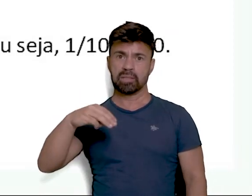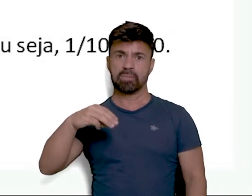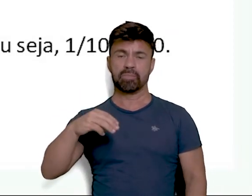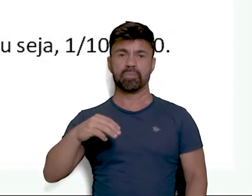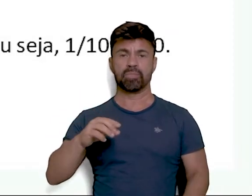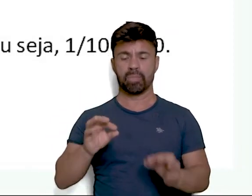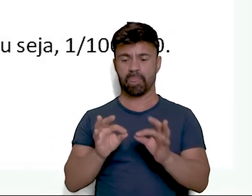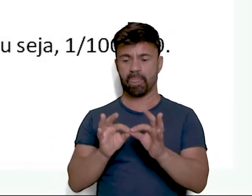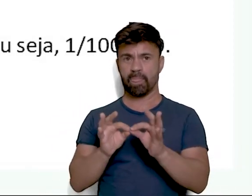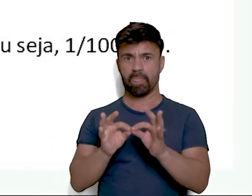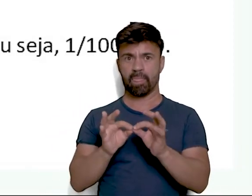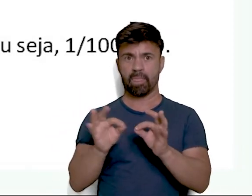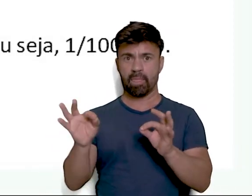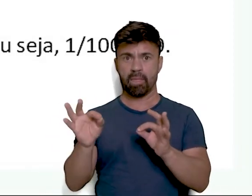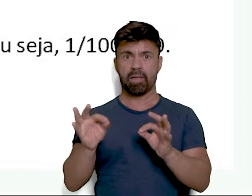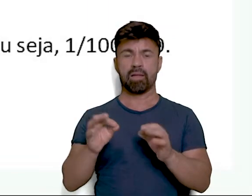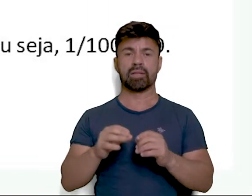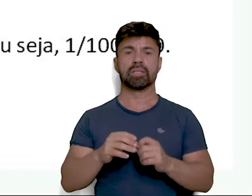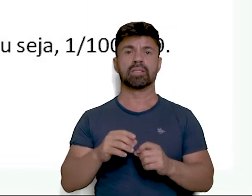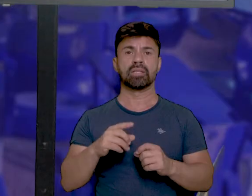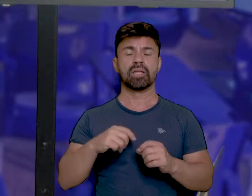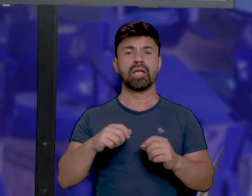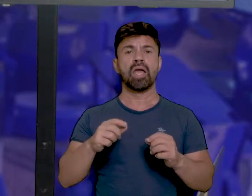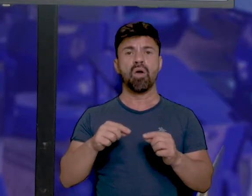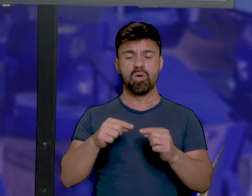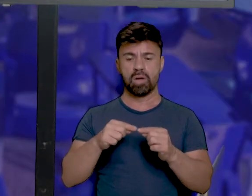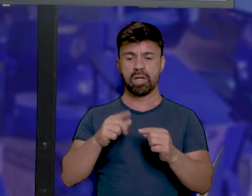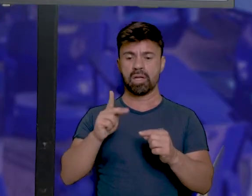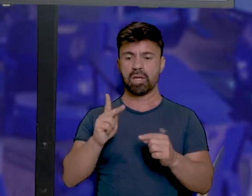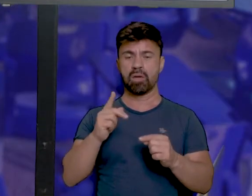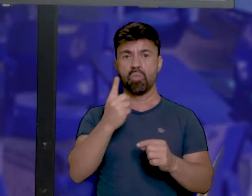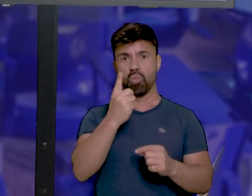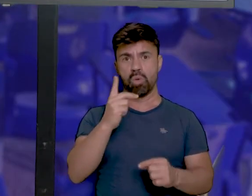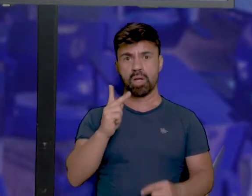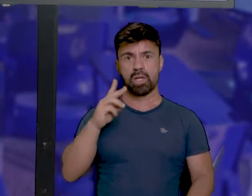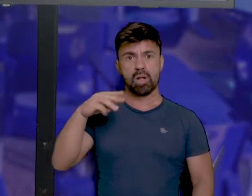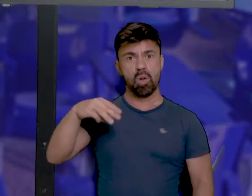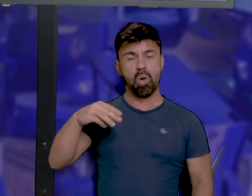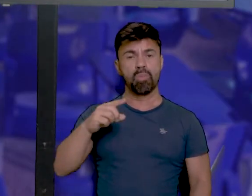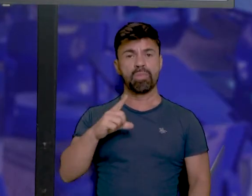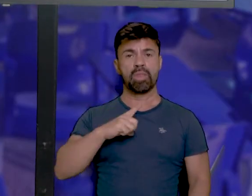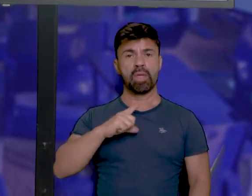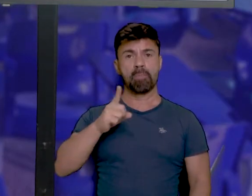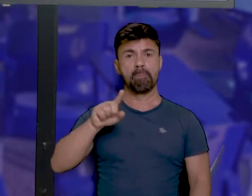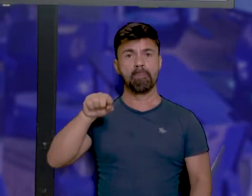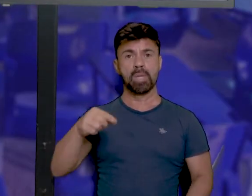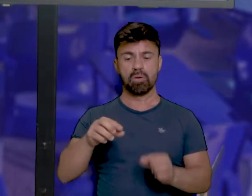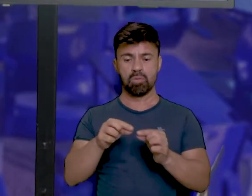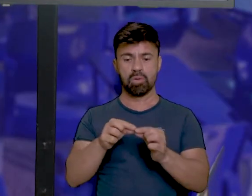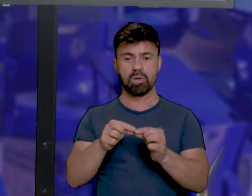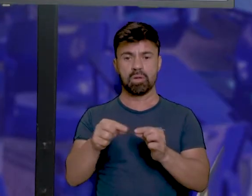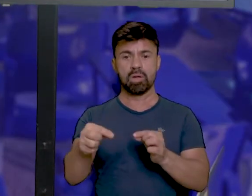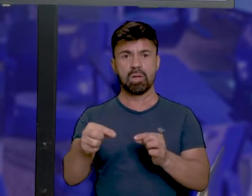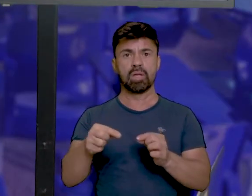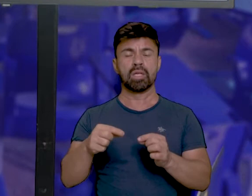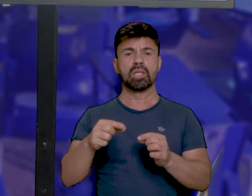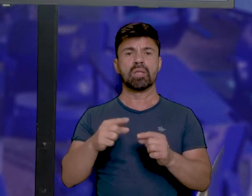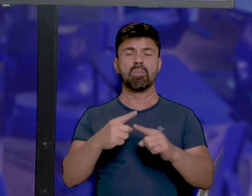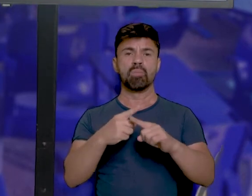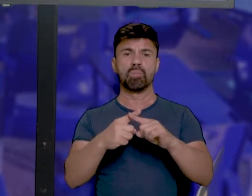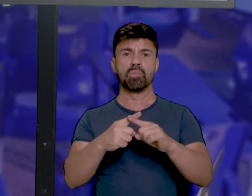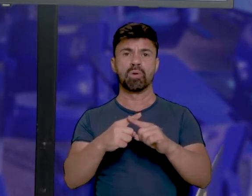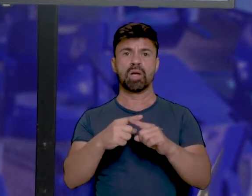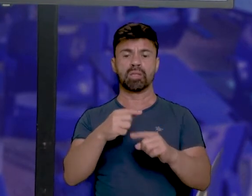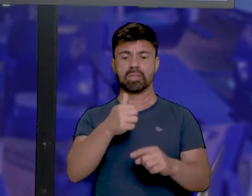em distância utilizada nas escalas de mapa são os quilômetros. Então, um quilômetro tem mil metros de distância. Então, vai ser multiplicado